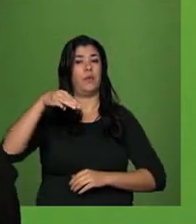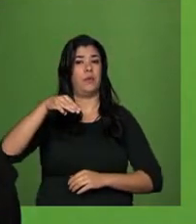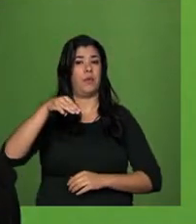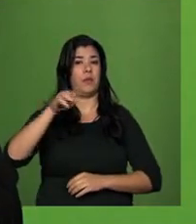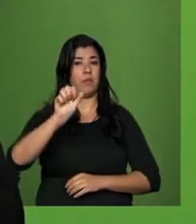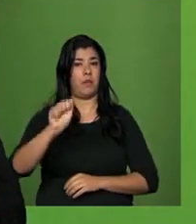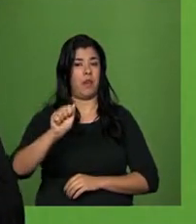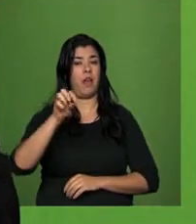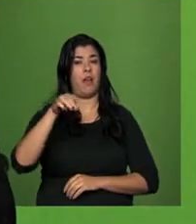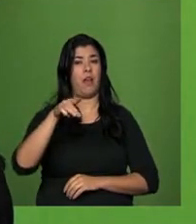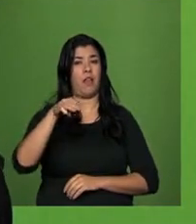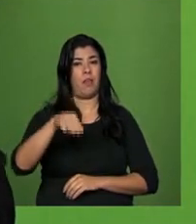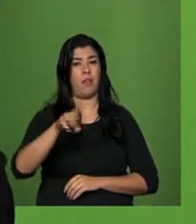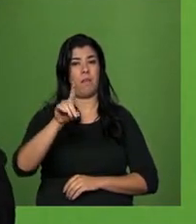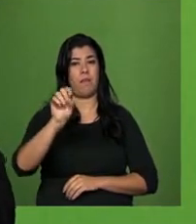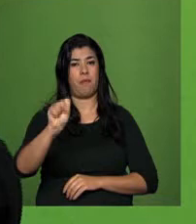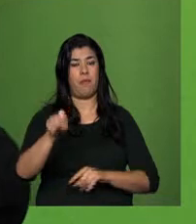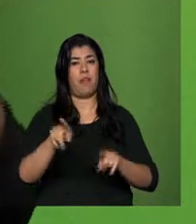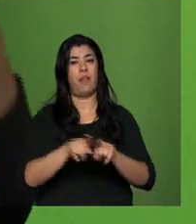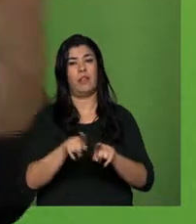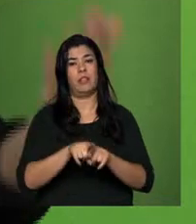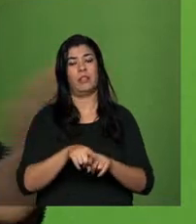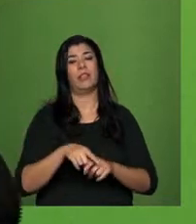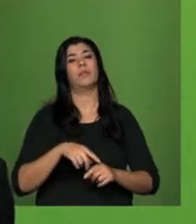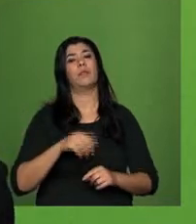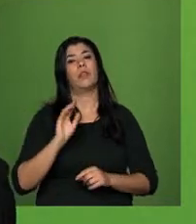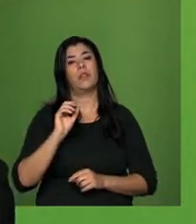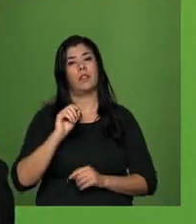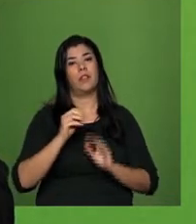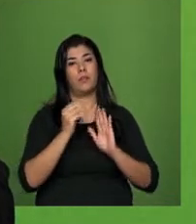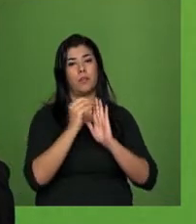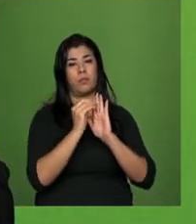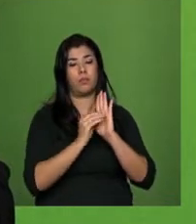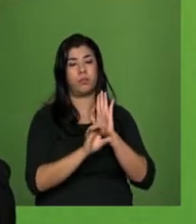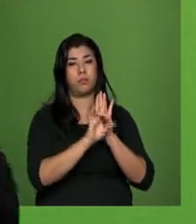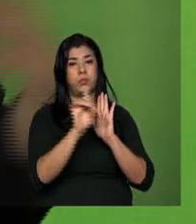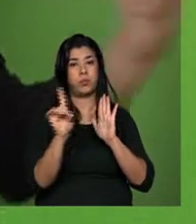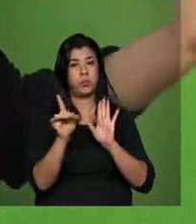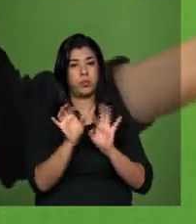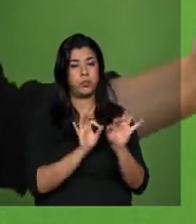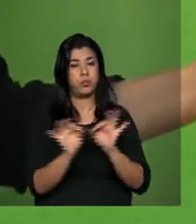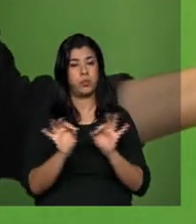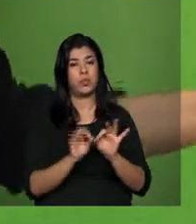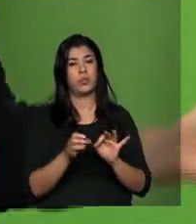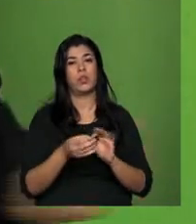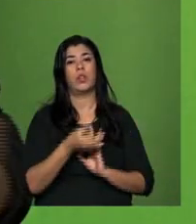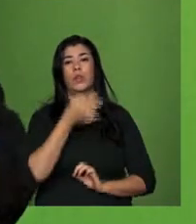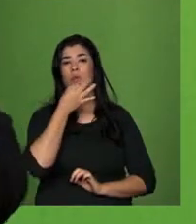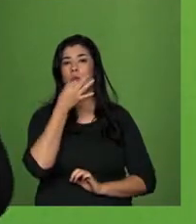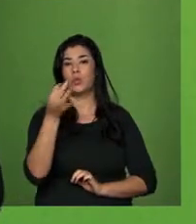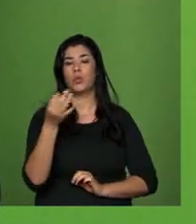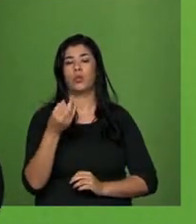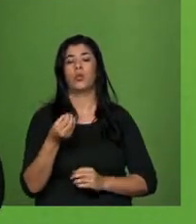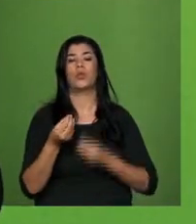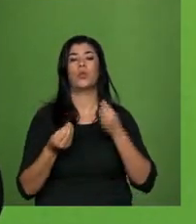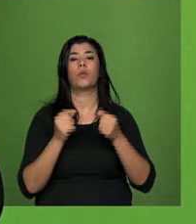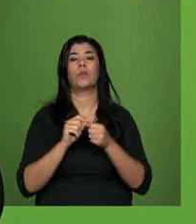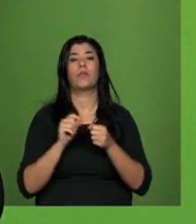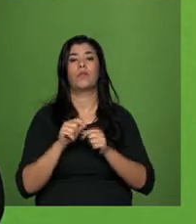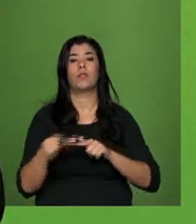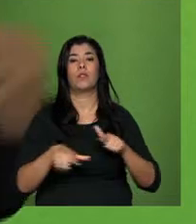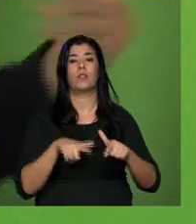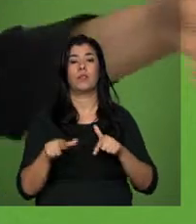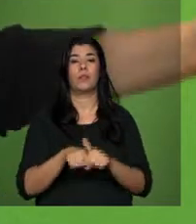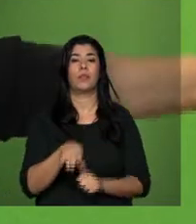exatamente essa agenda e, obviamente, a sugestão, o nosso mecanismo de trabalho que aconteça sob